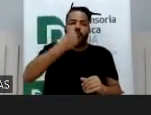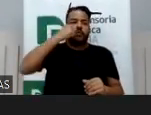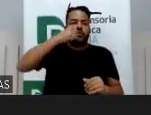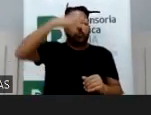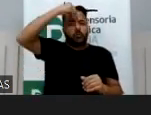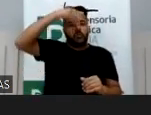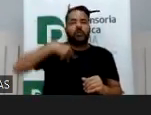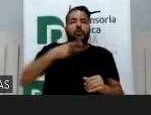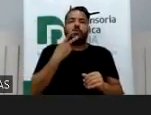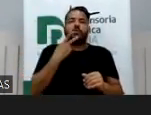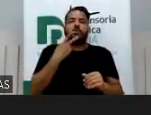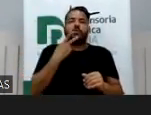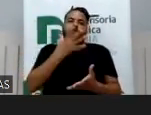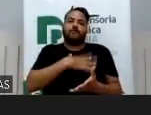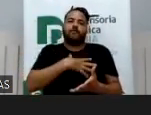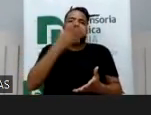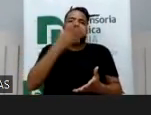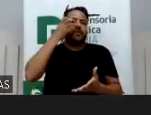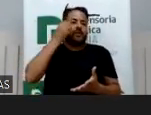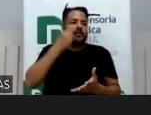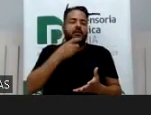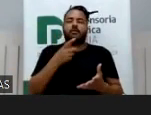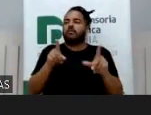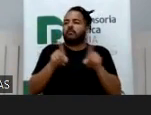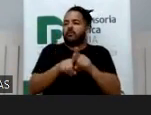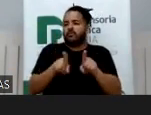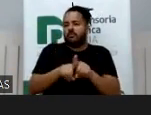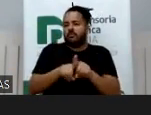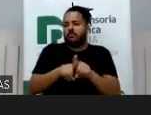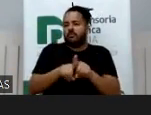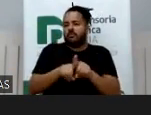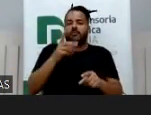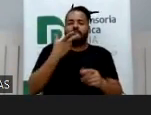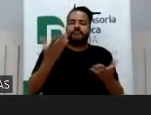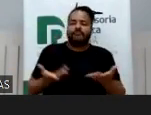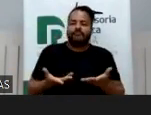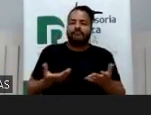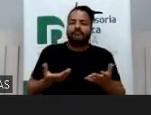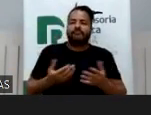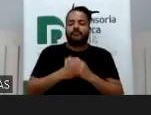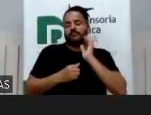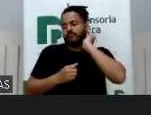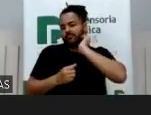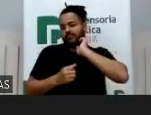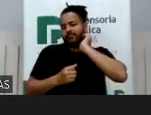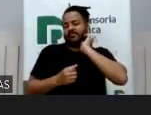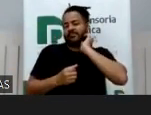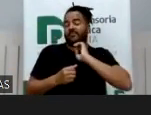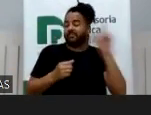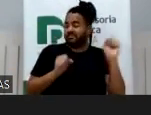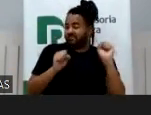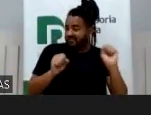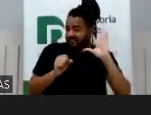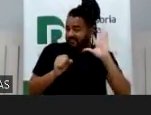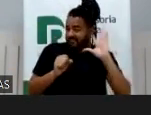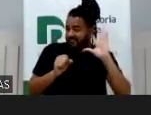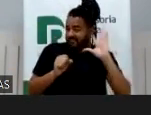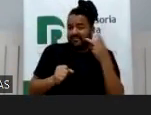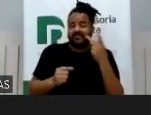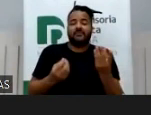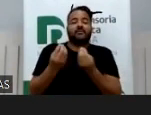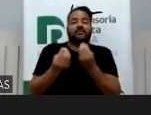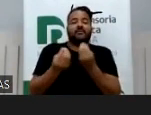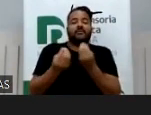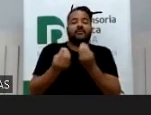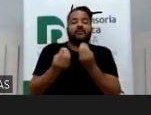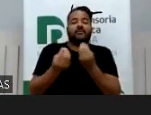pequenas, que minha filha é adulta, tá, e ao direito da personalidade delas. E aí eu questiono, dá pra gente solucionar esse embate pela técnica da ponderação